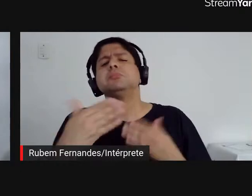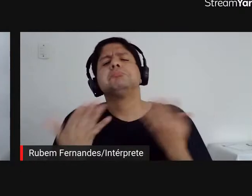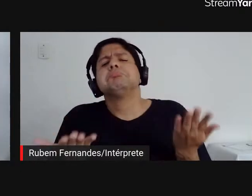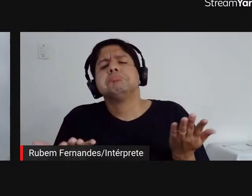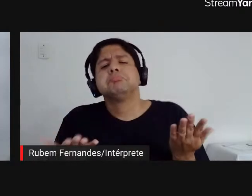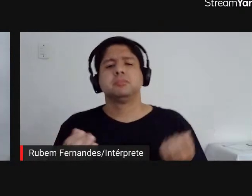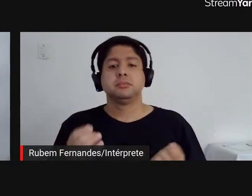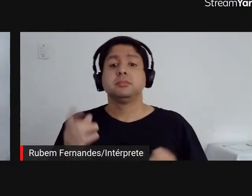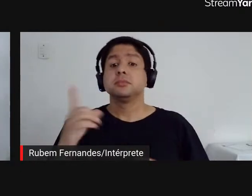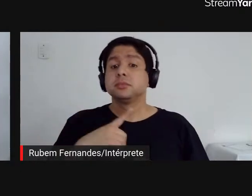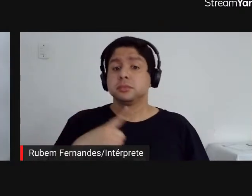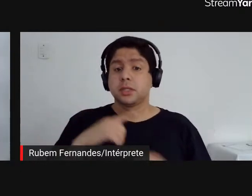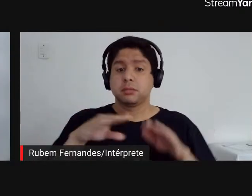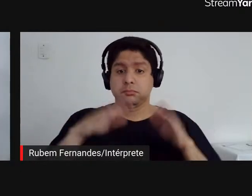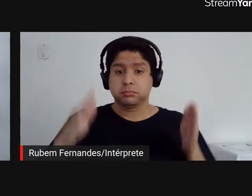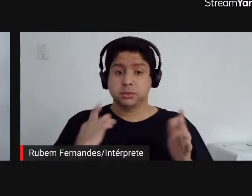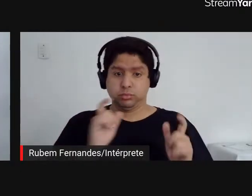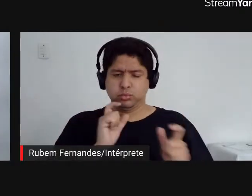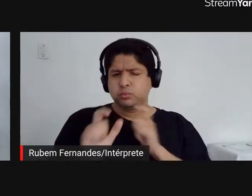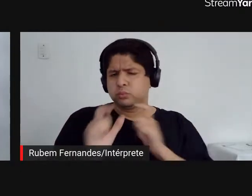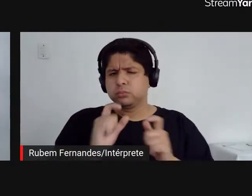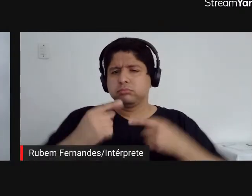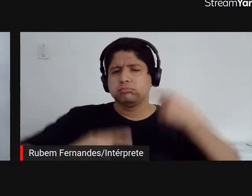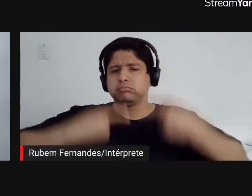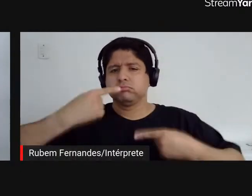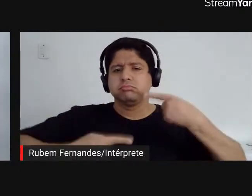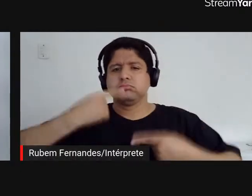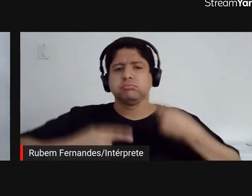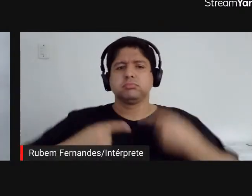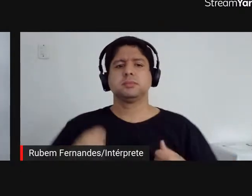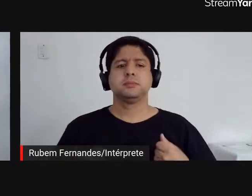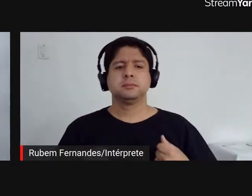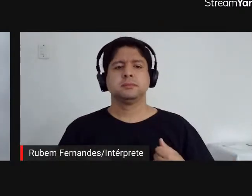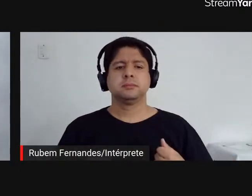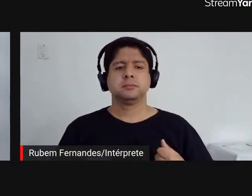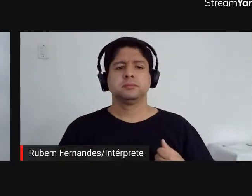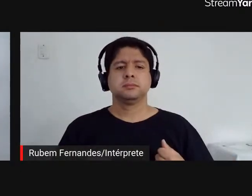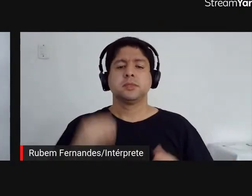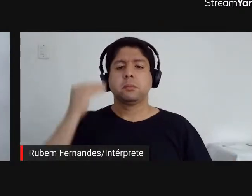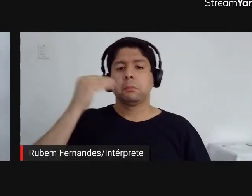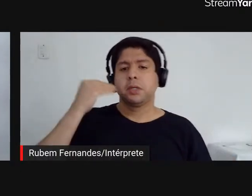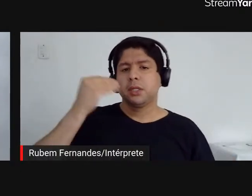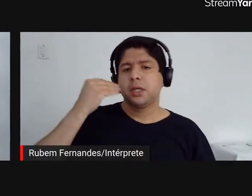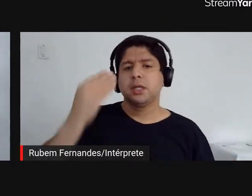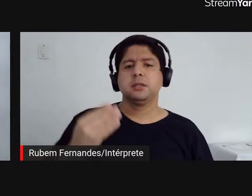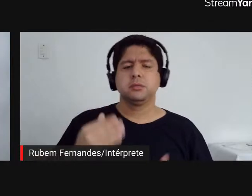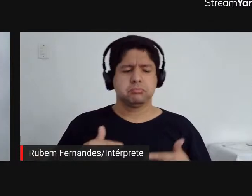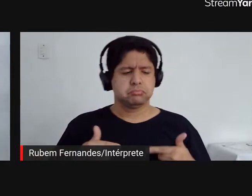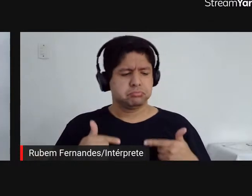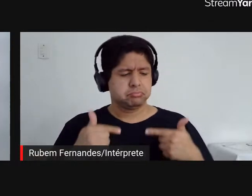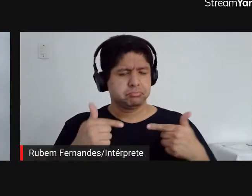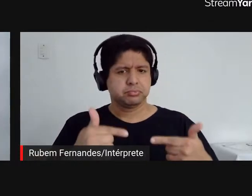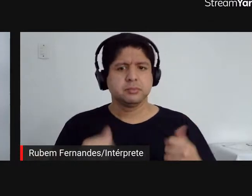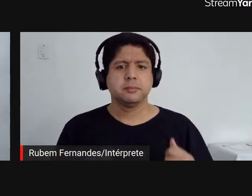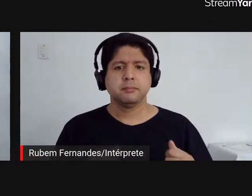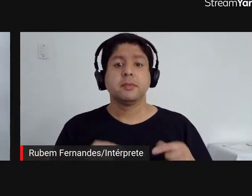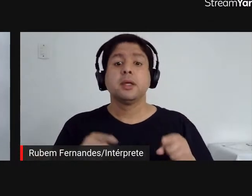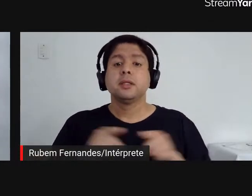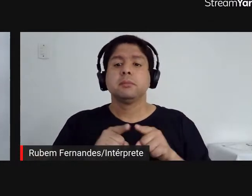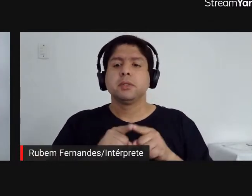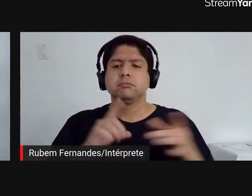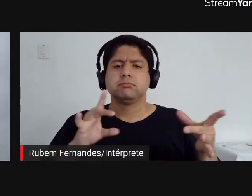tem o intuito de discutir as ativações, as experiências e as relações